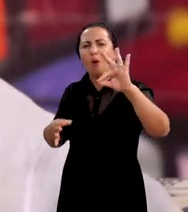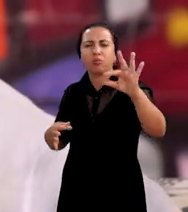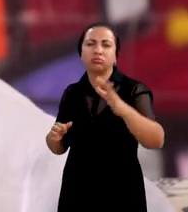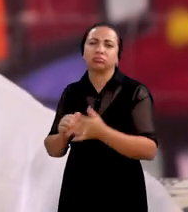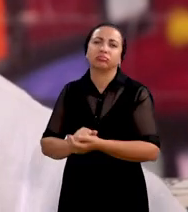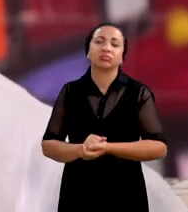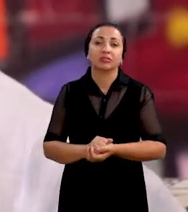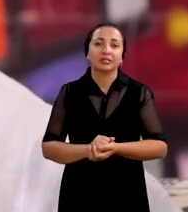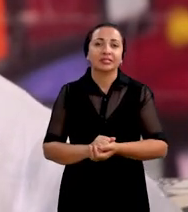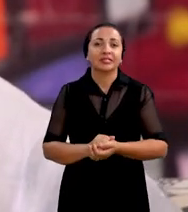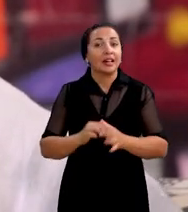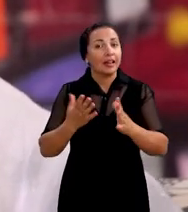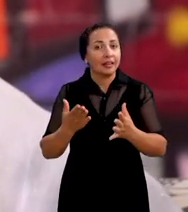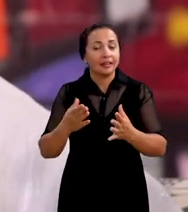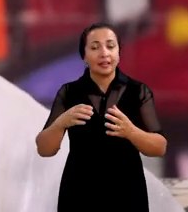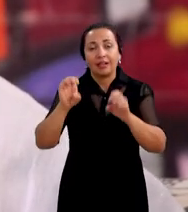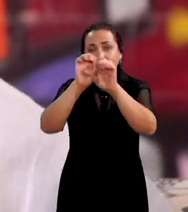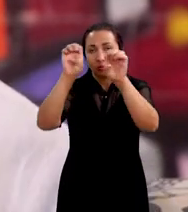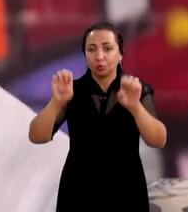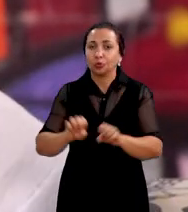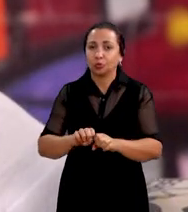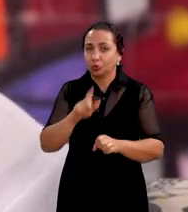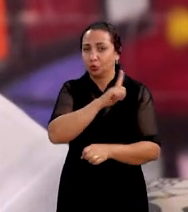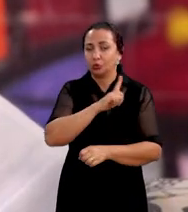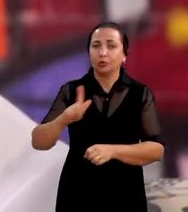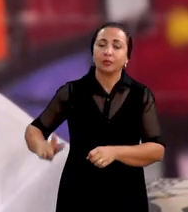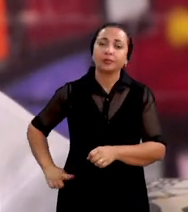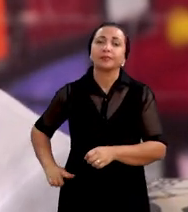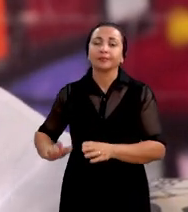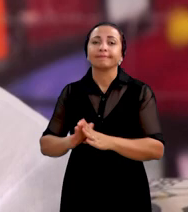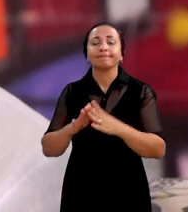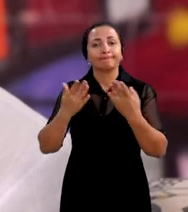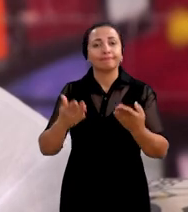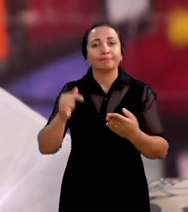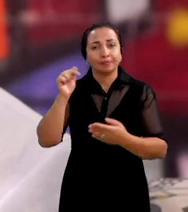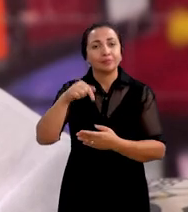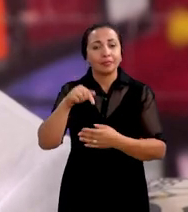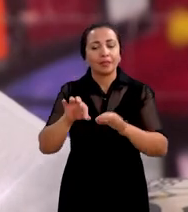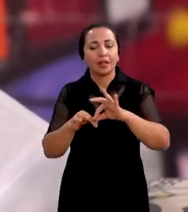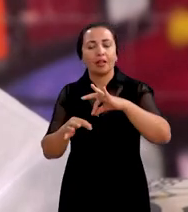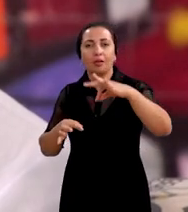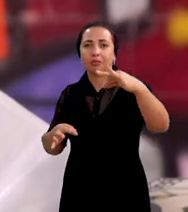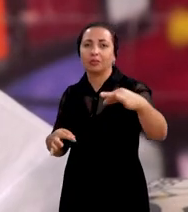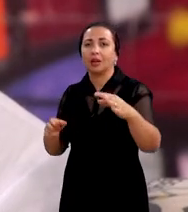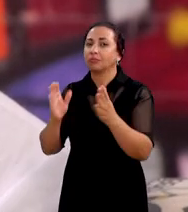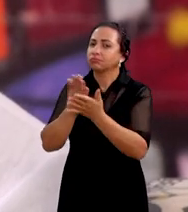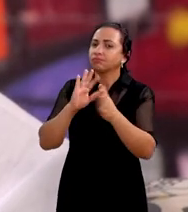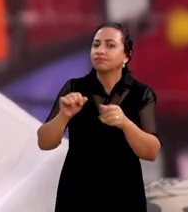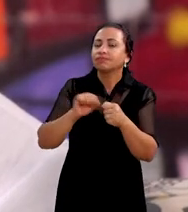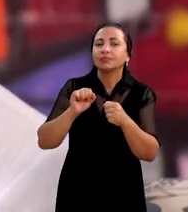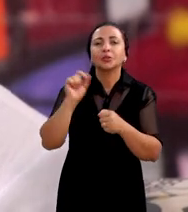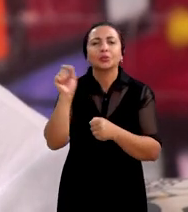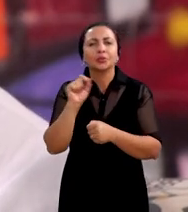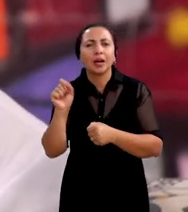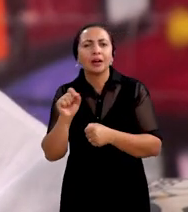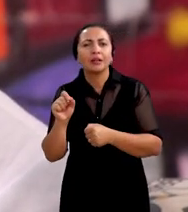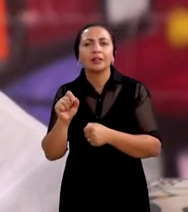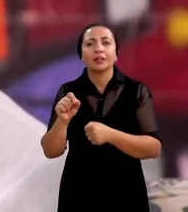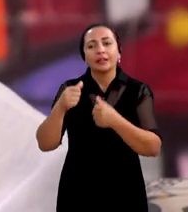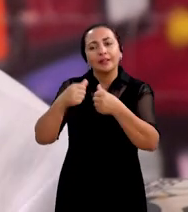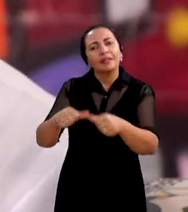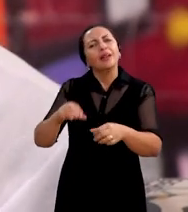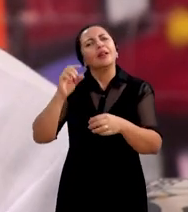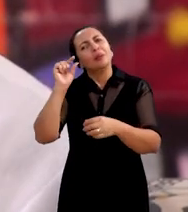distante das estruturas de governo e essa distância acaba fazendo com que